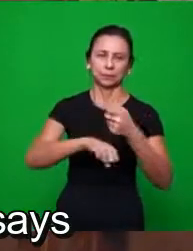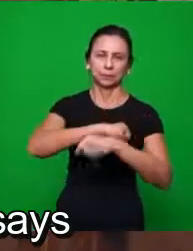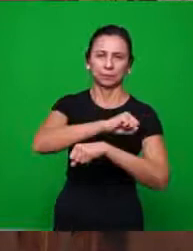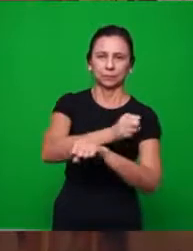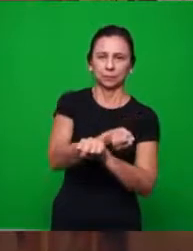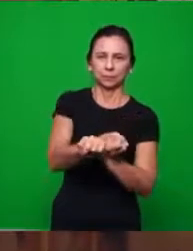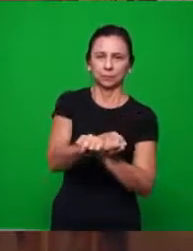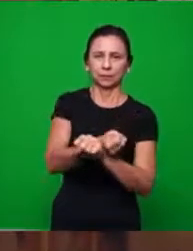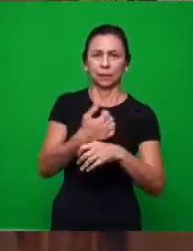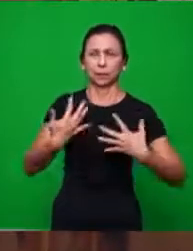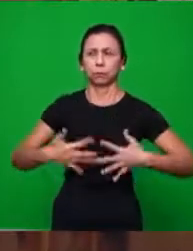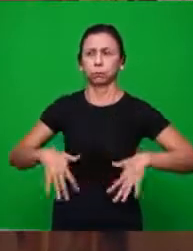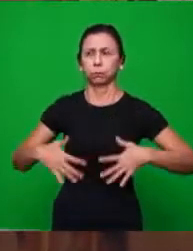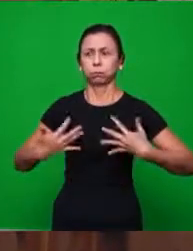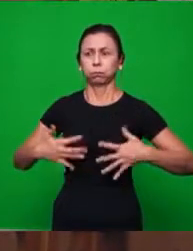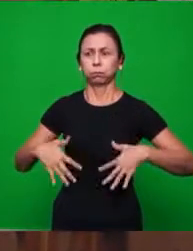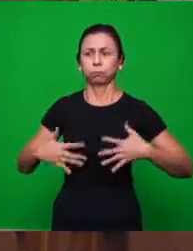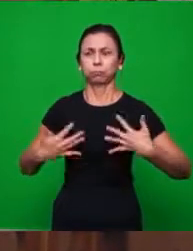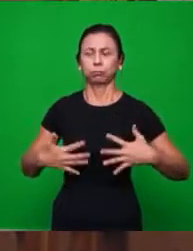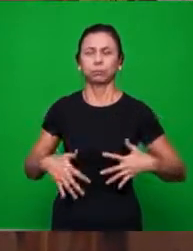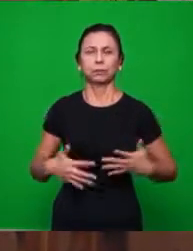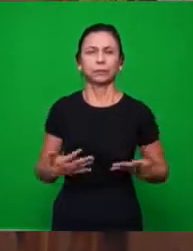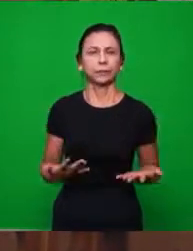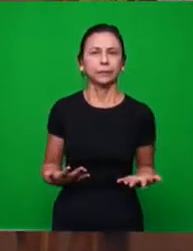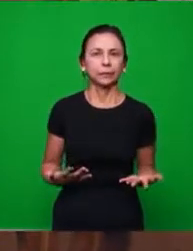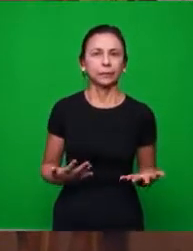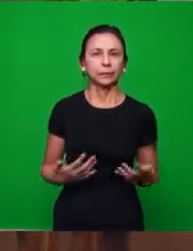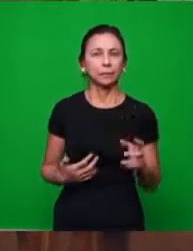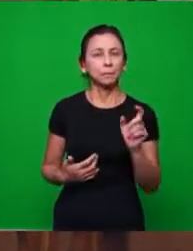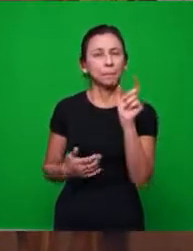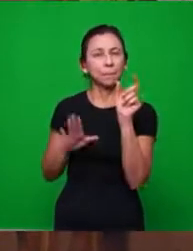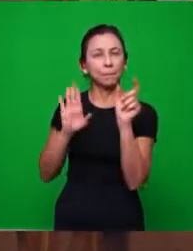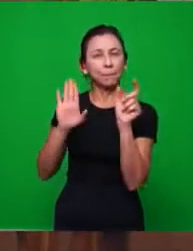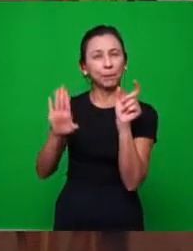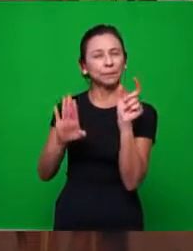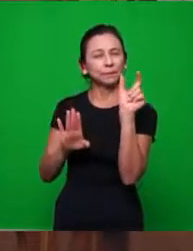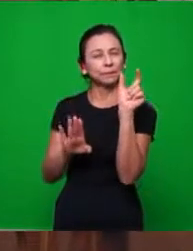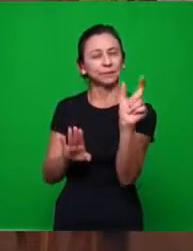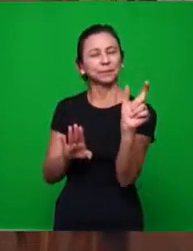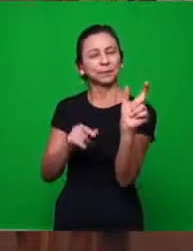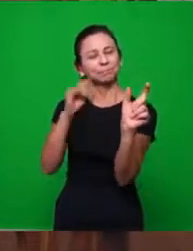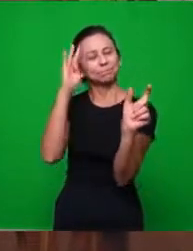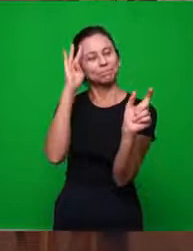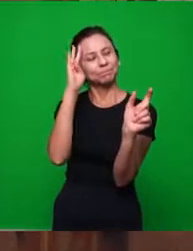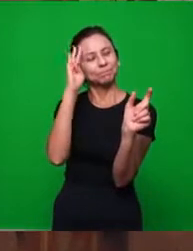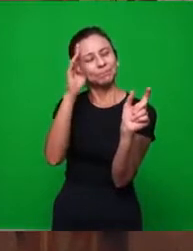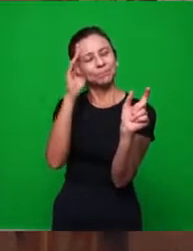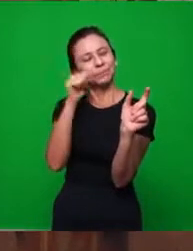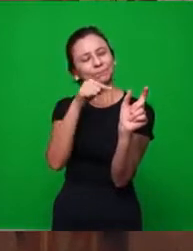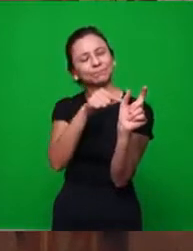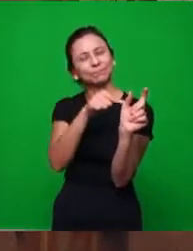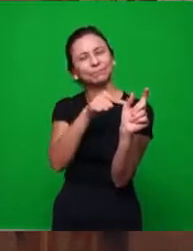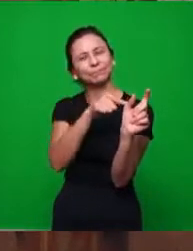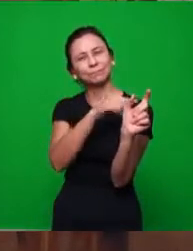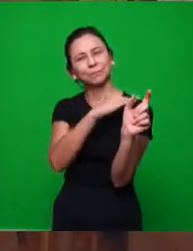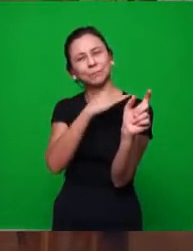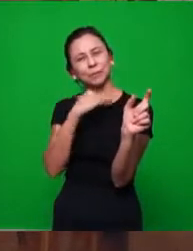fala em aflição, mas a palavra-chave é morte.